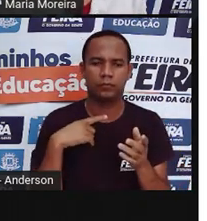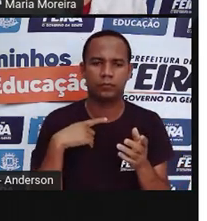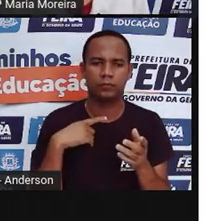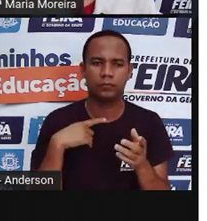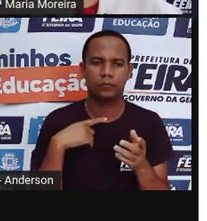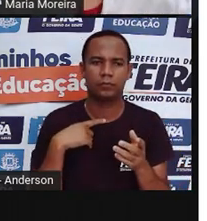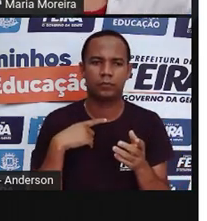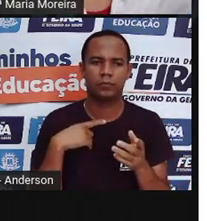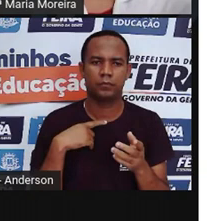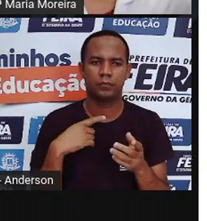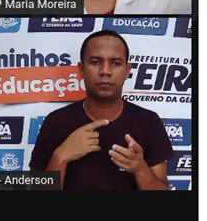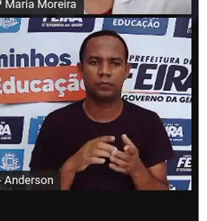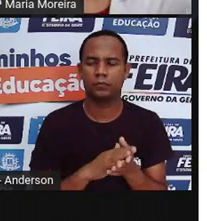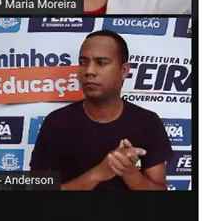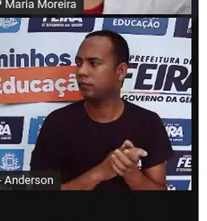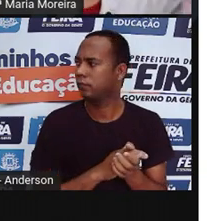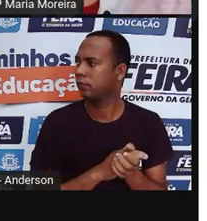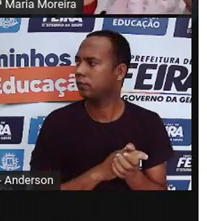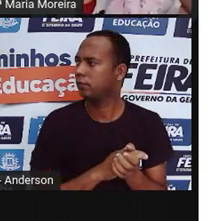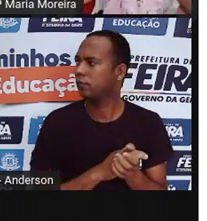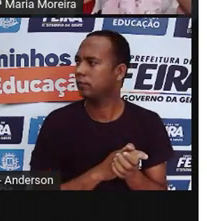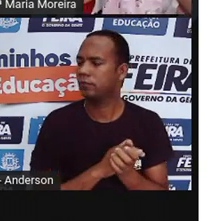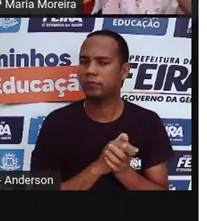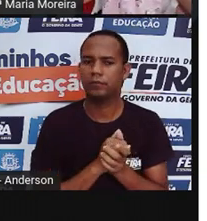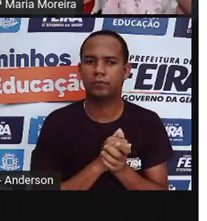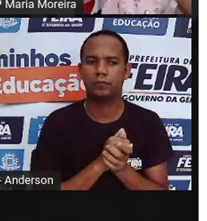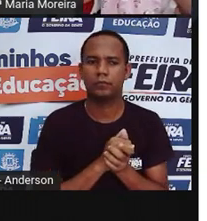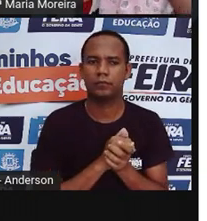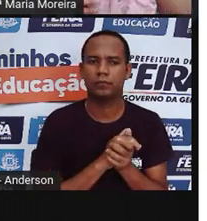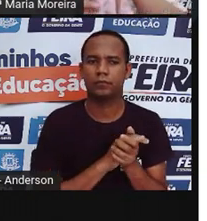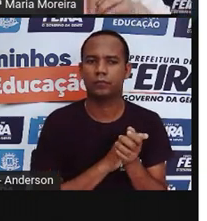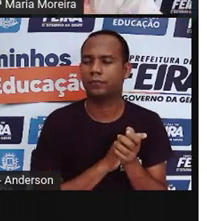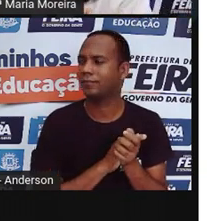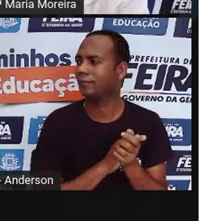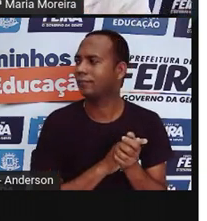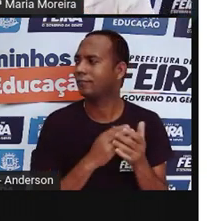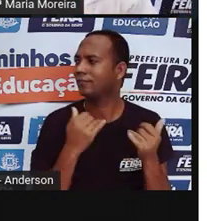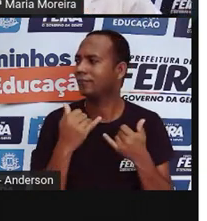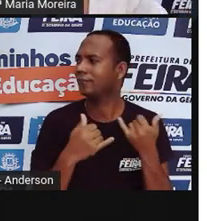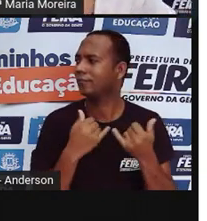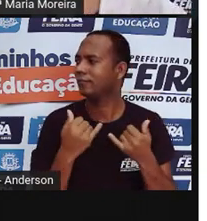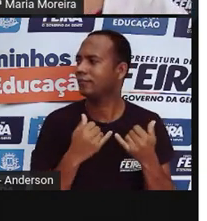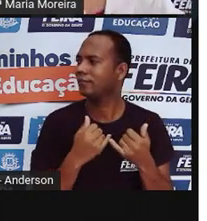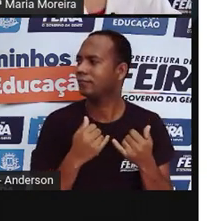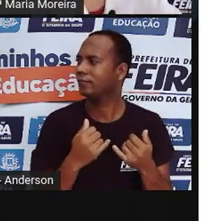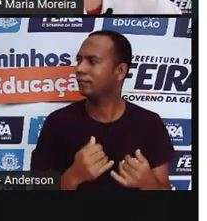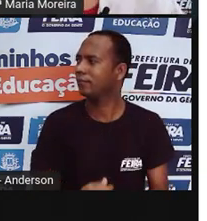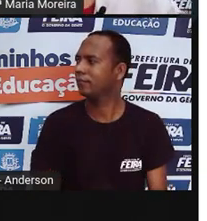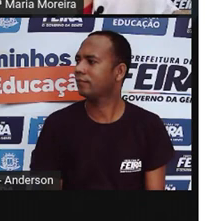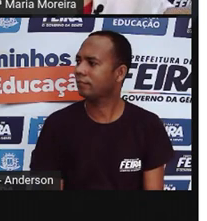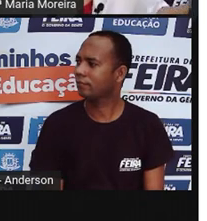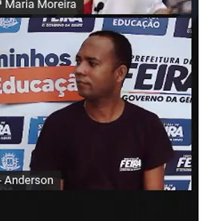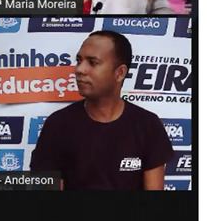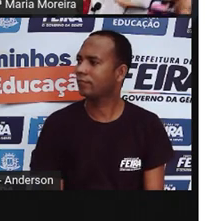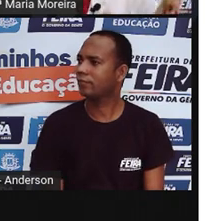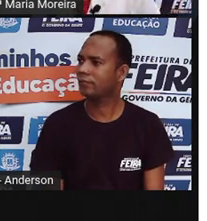plástico também. Josefina chegou, gente! Olha ela aqui! Pode vir, Pró.